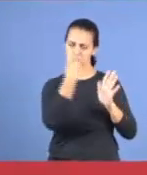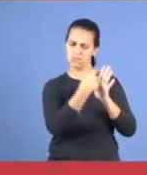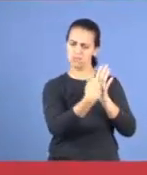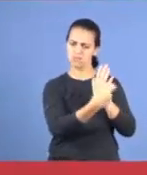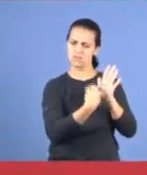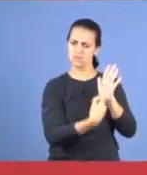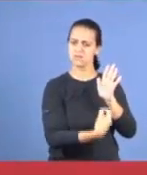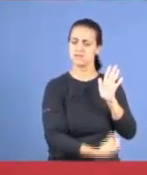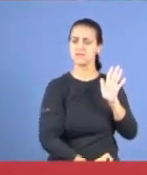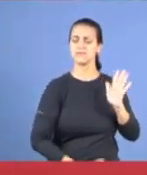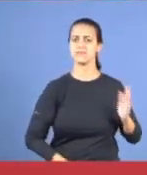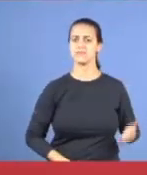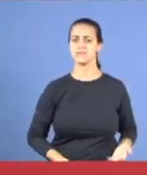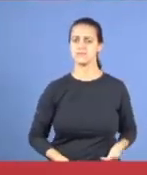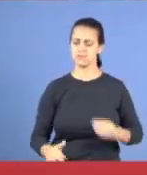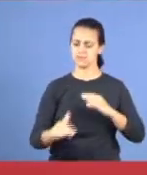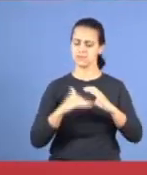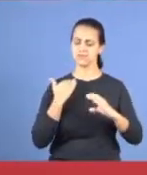você não vai poder,